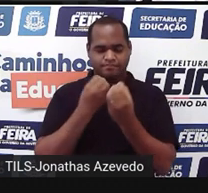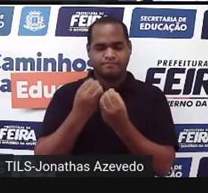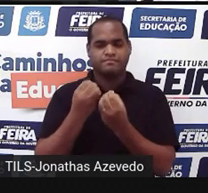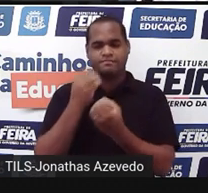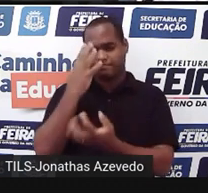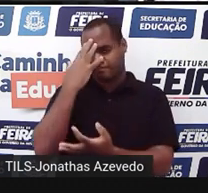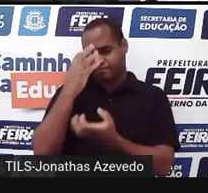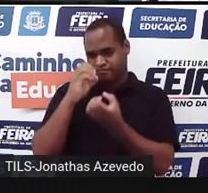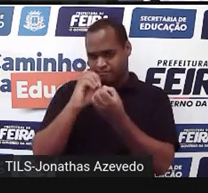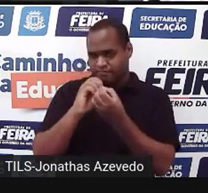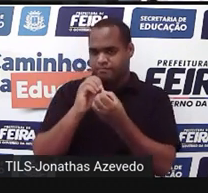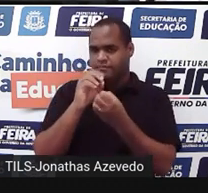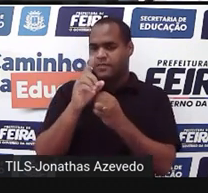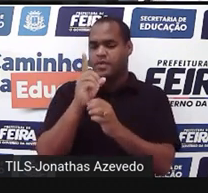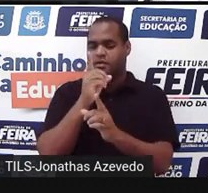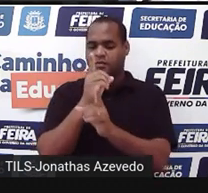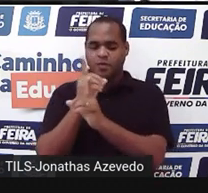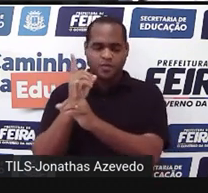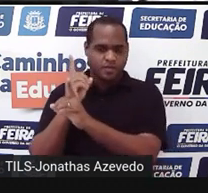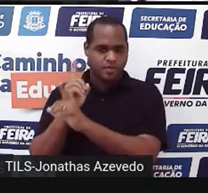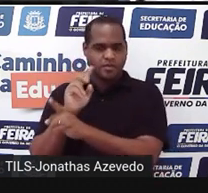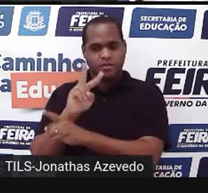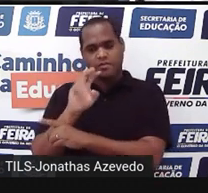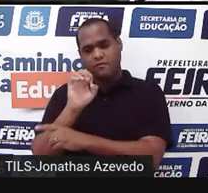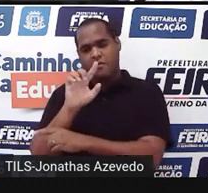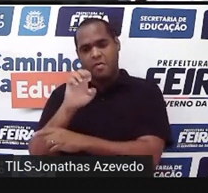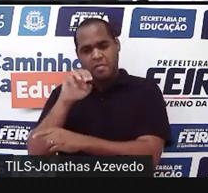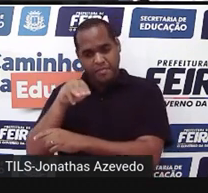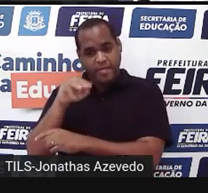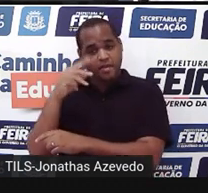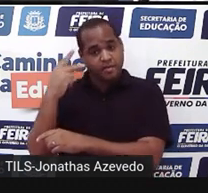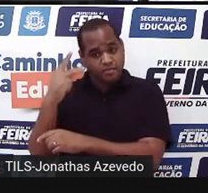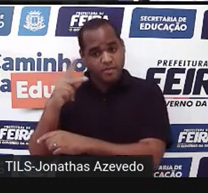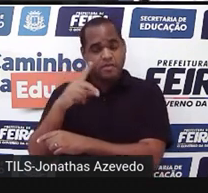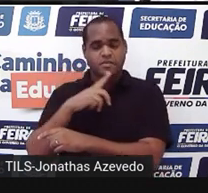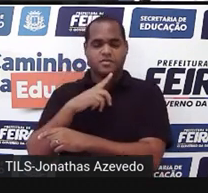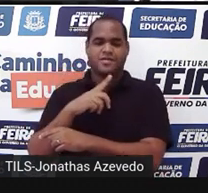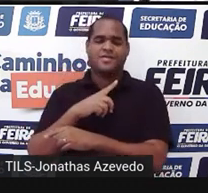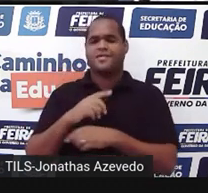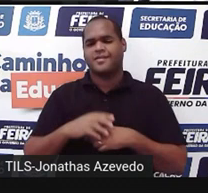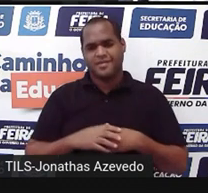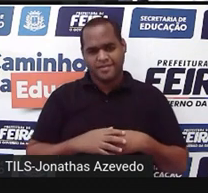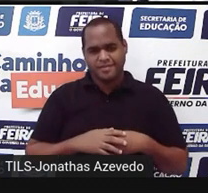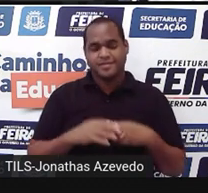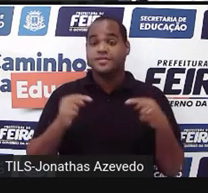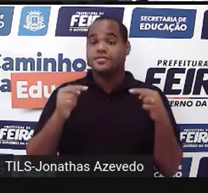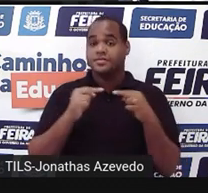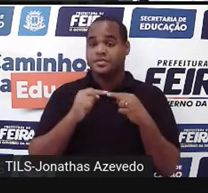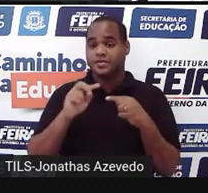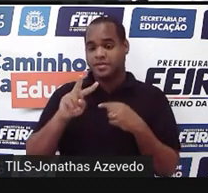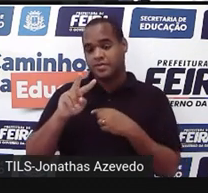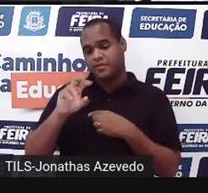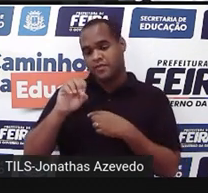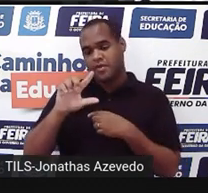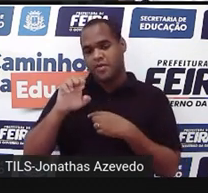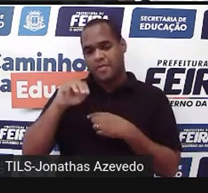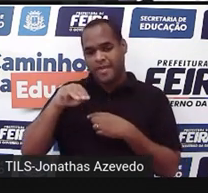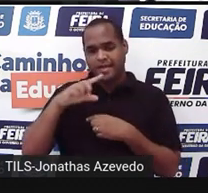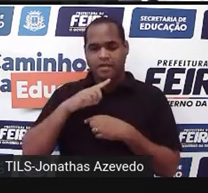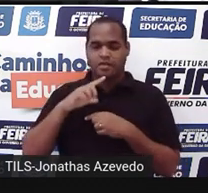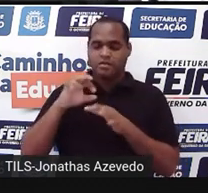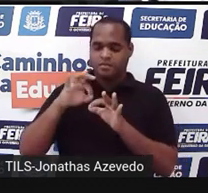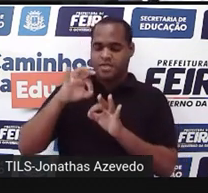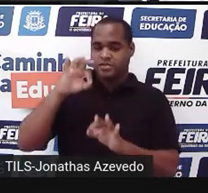conseguir encontrar o volume dessa bola. Então, isso é a medida chamada volume.